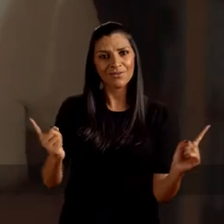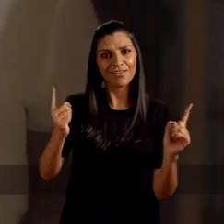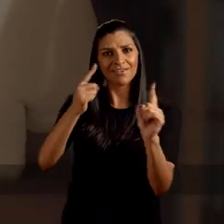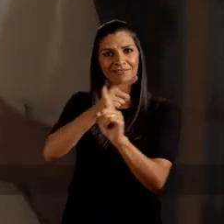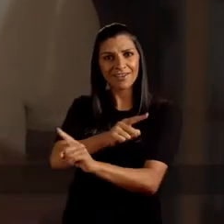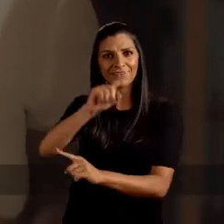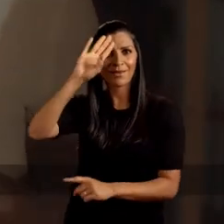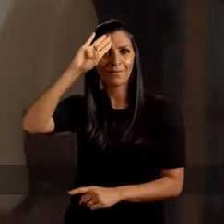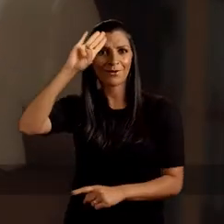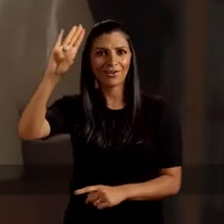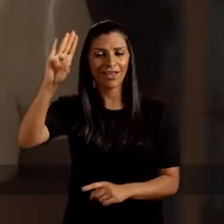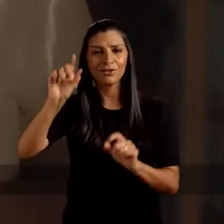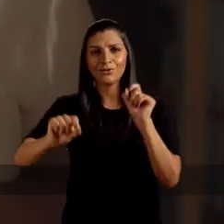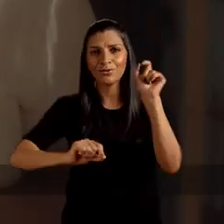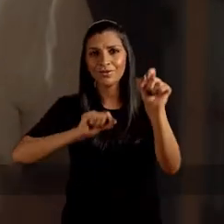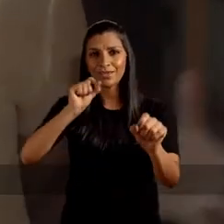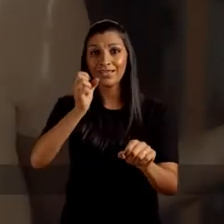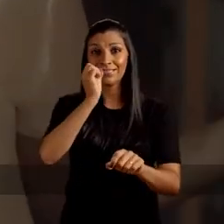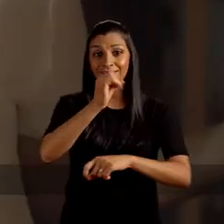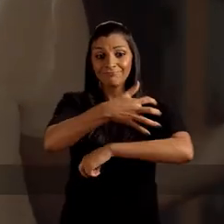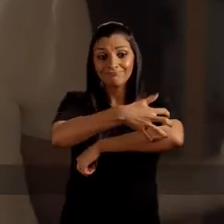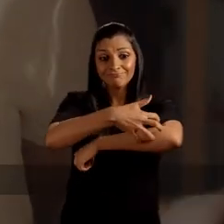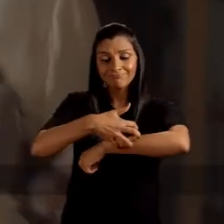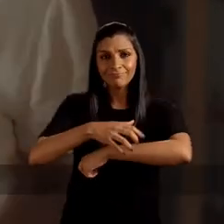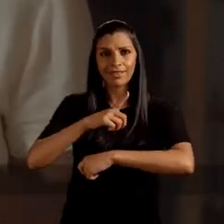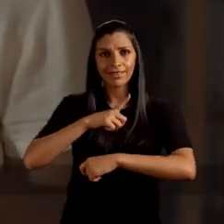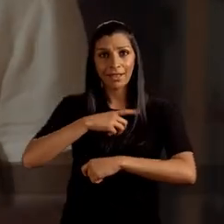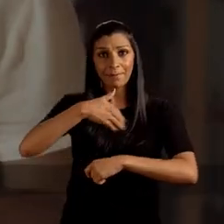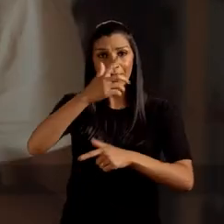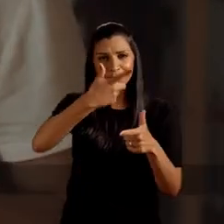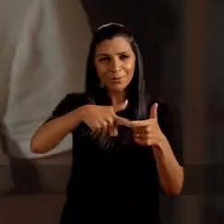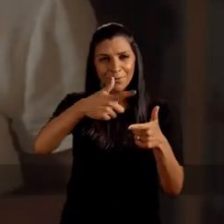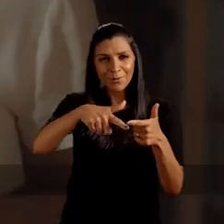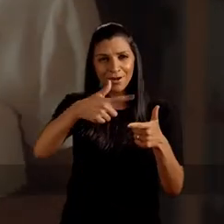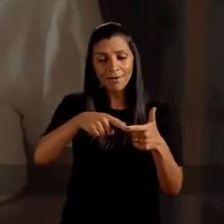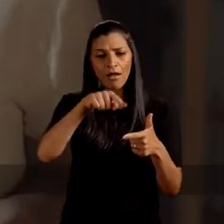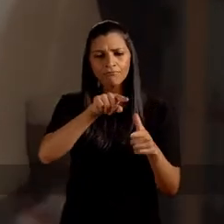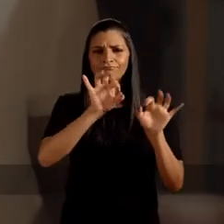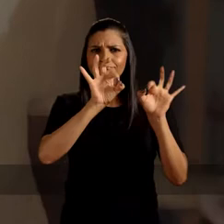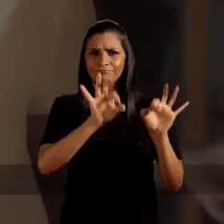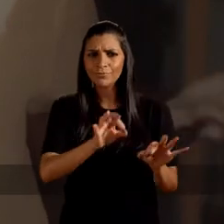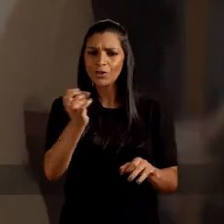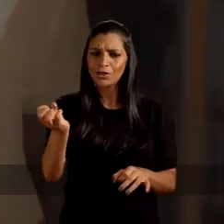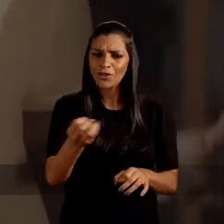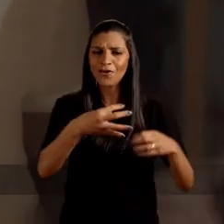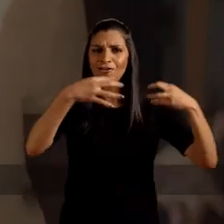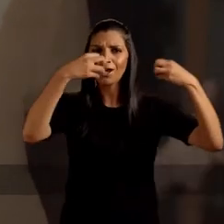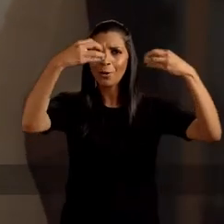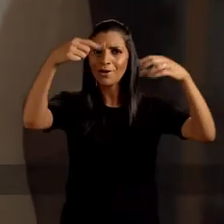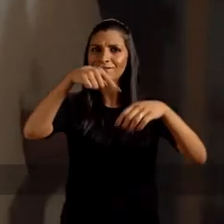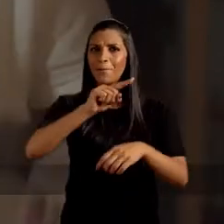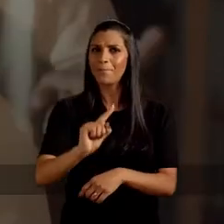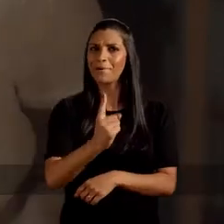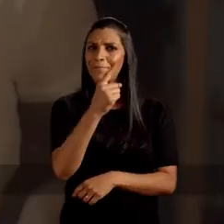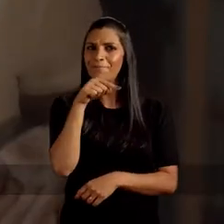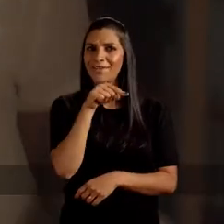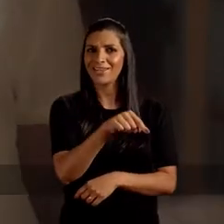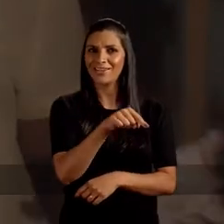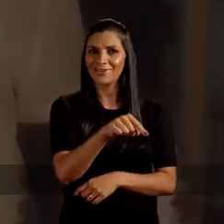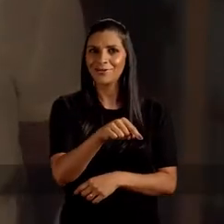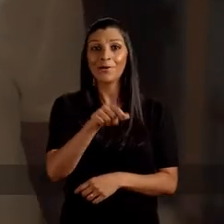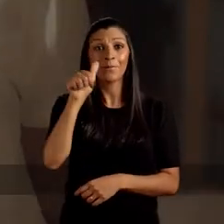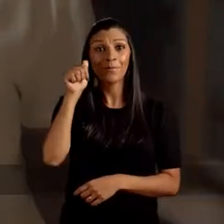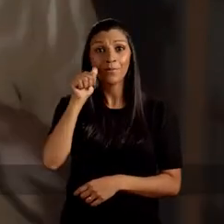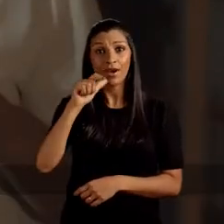inverter as prioridades. Se é na periferia onde mais ocorrem os problemas, é justo que a nova iluminação chegue primeiro